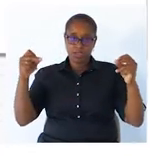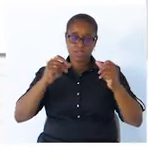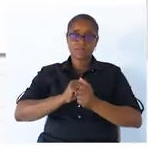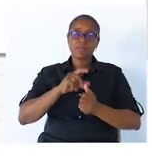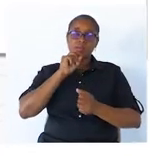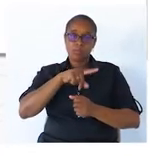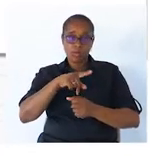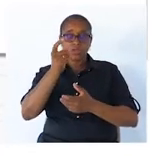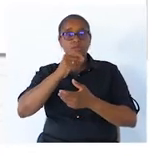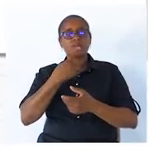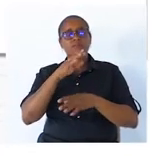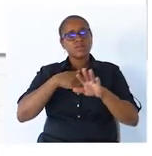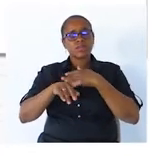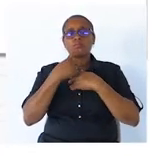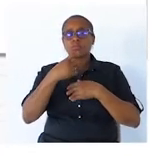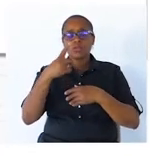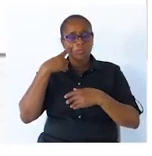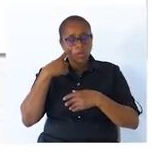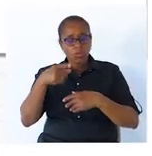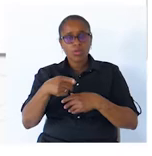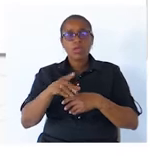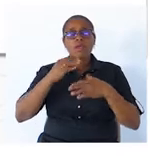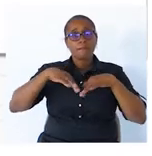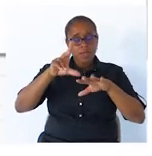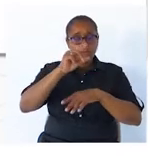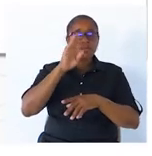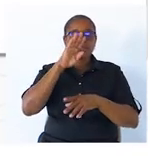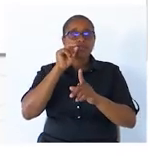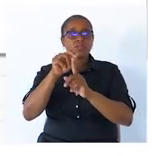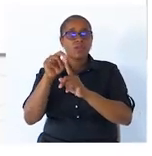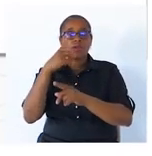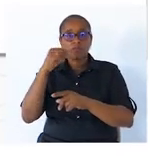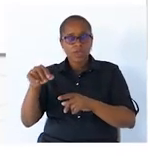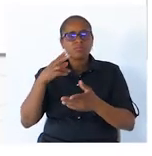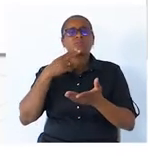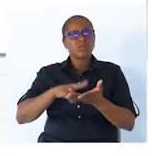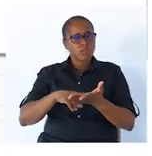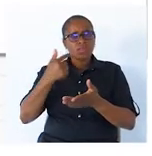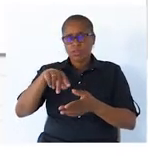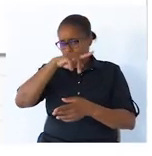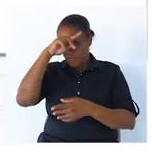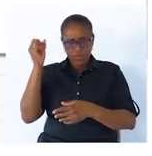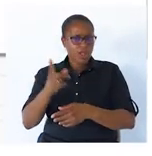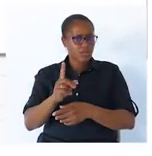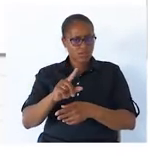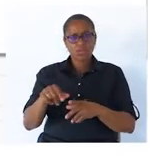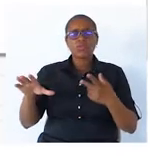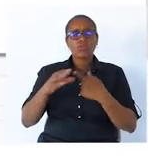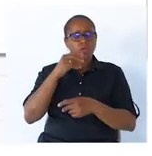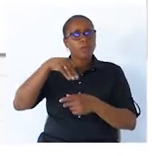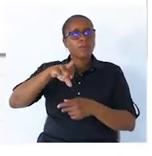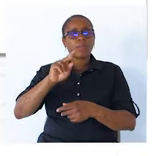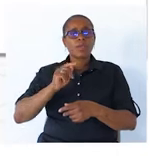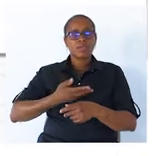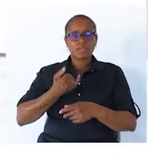Podem colocar que estão para encontrar, mas também se identificarem o verbo, certamente não terão dificuldades em encontrar o